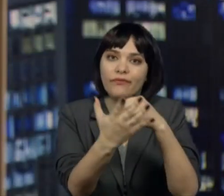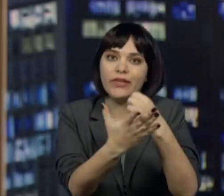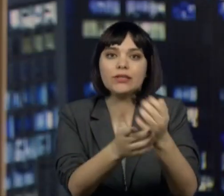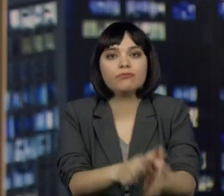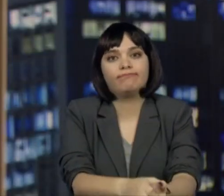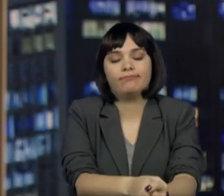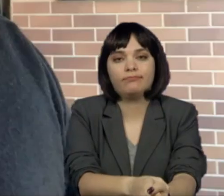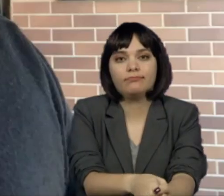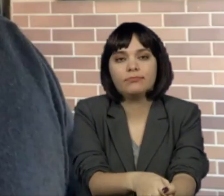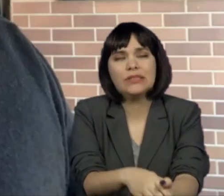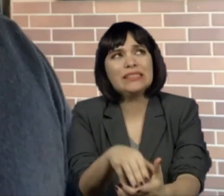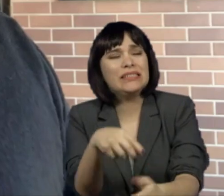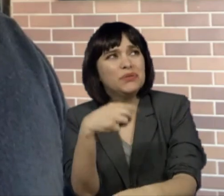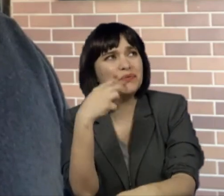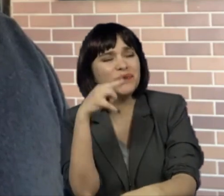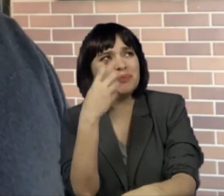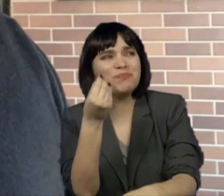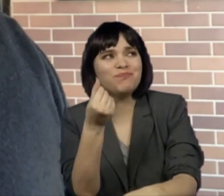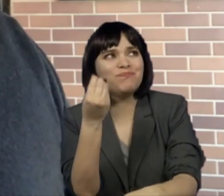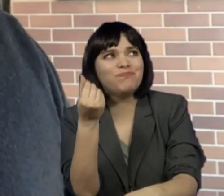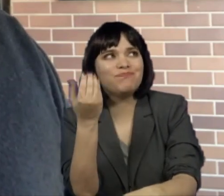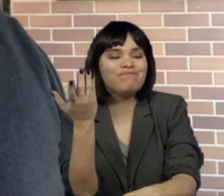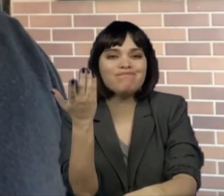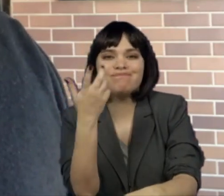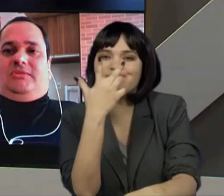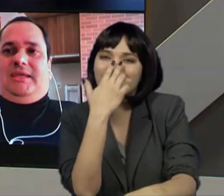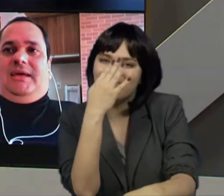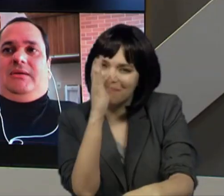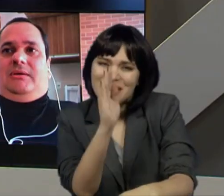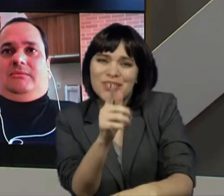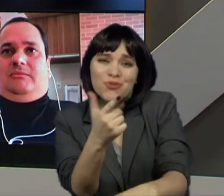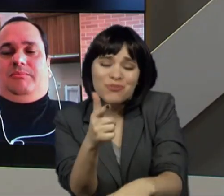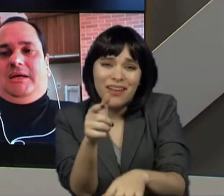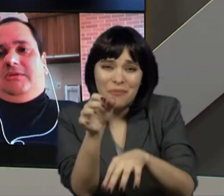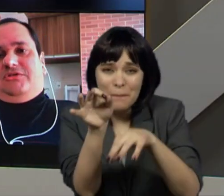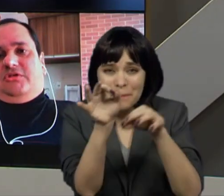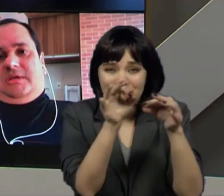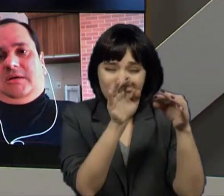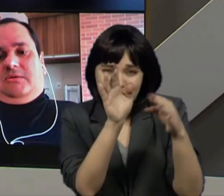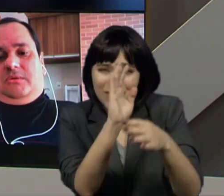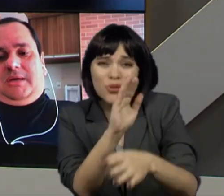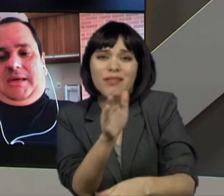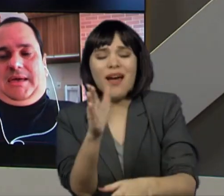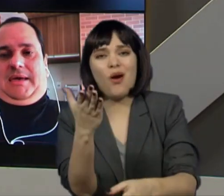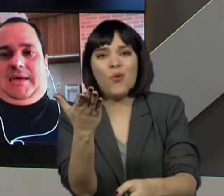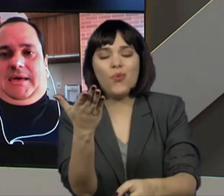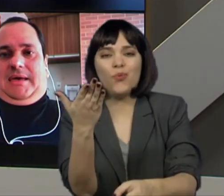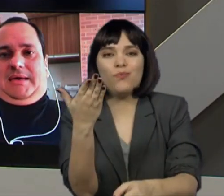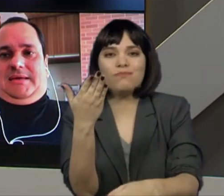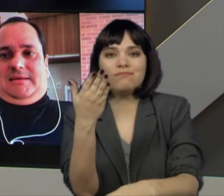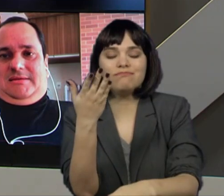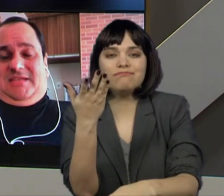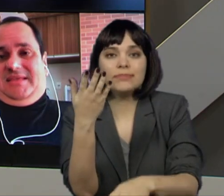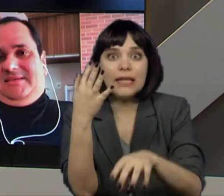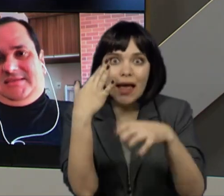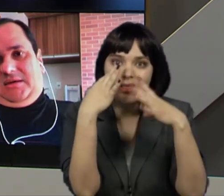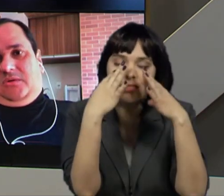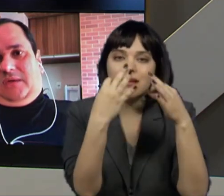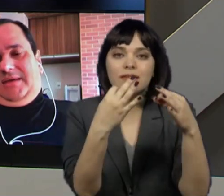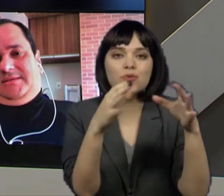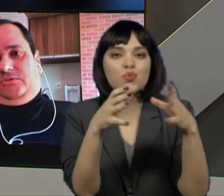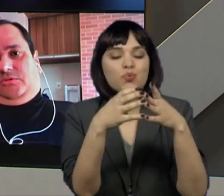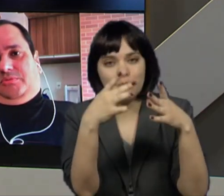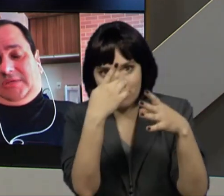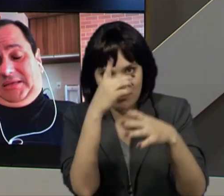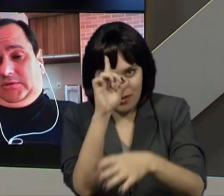lacuna que eu vejo, Andresa, é a gente não ter um plano nacional de atenção